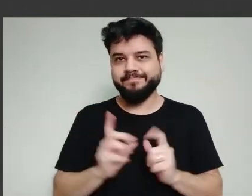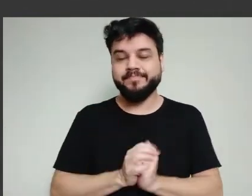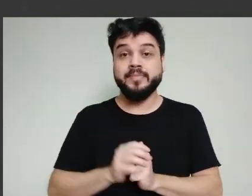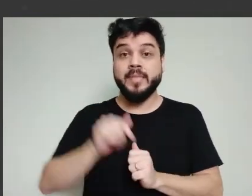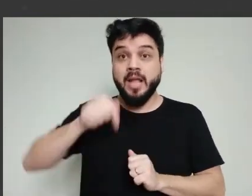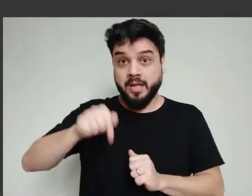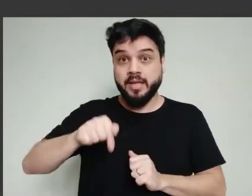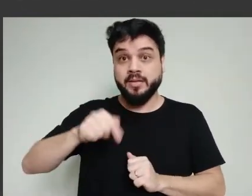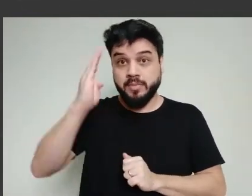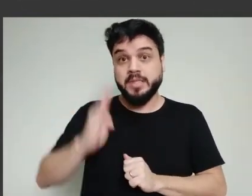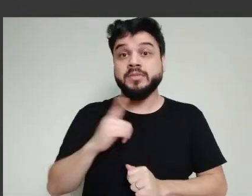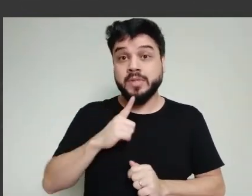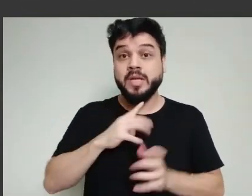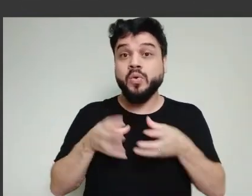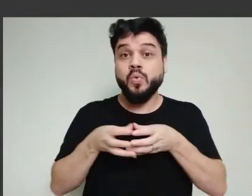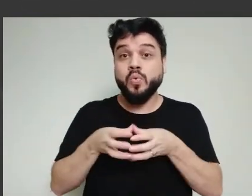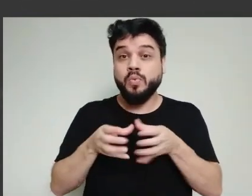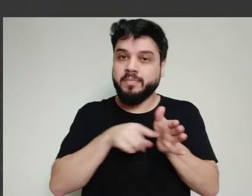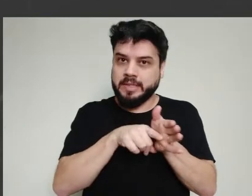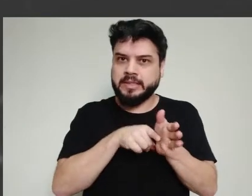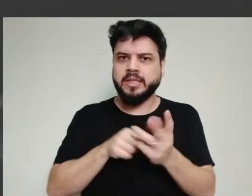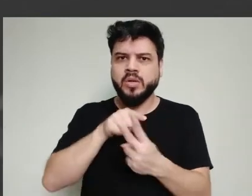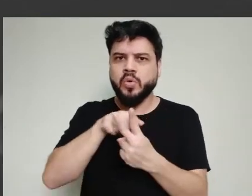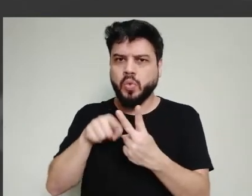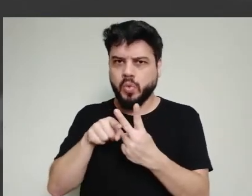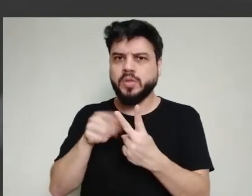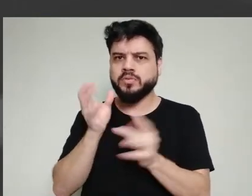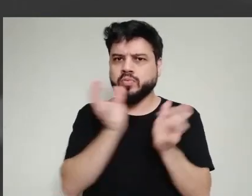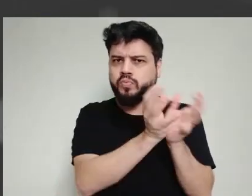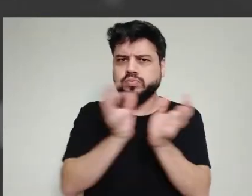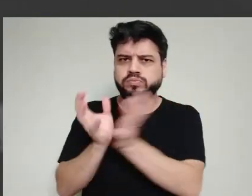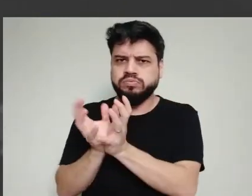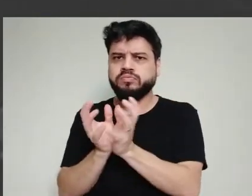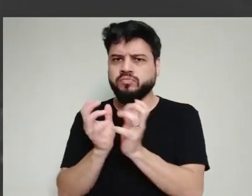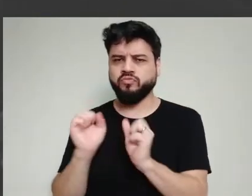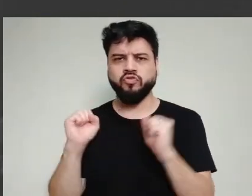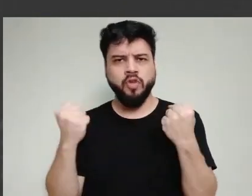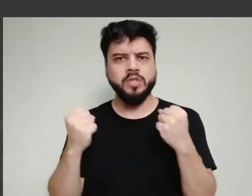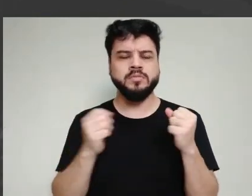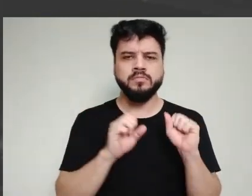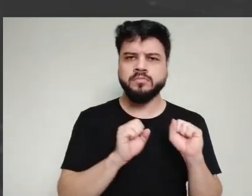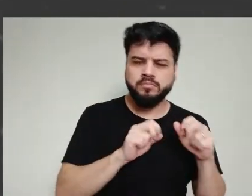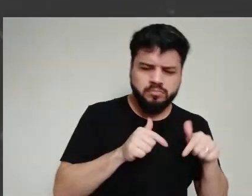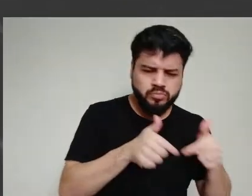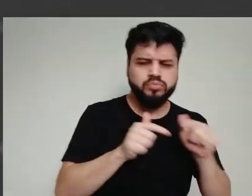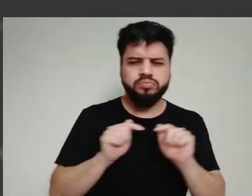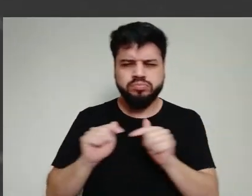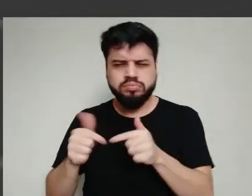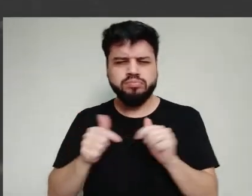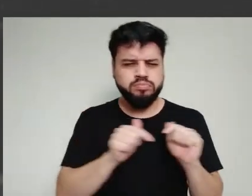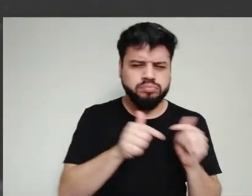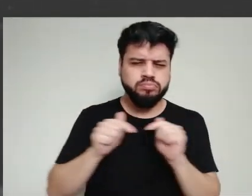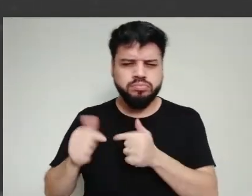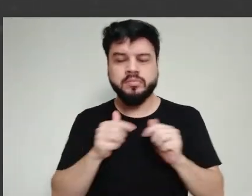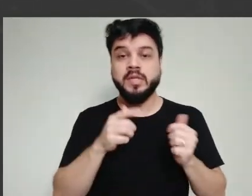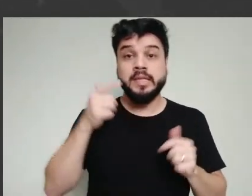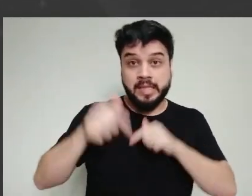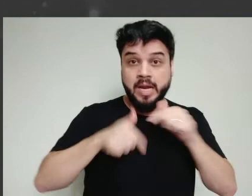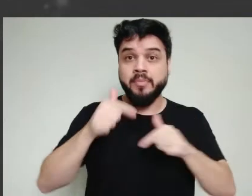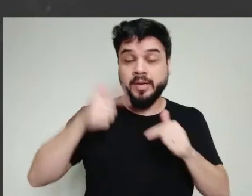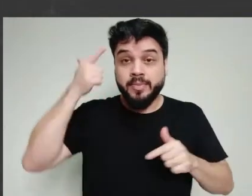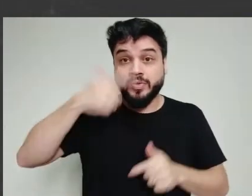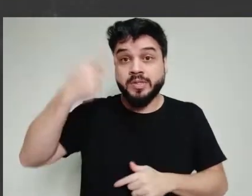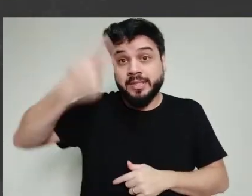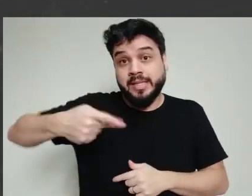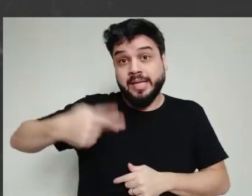desenvolvimento de uma vacina nacional. Essa vacina ela vai demorar mais a sair, provavelmente lá para 2021, 2022.